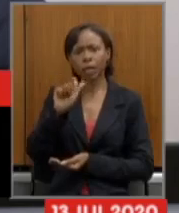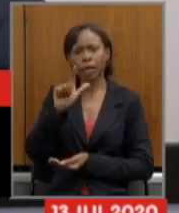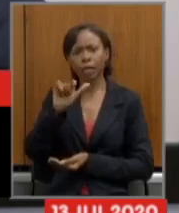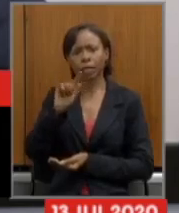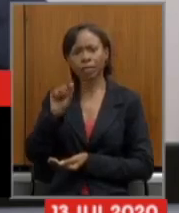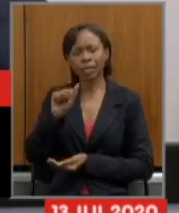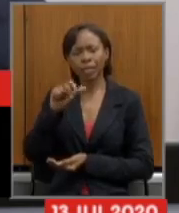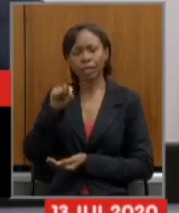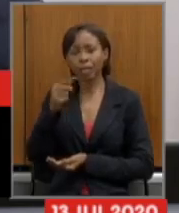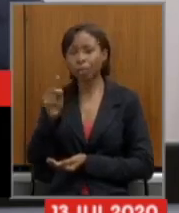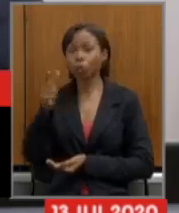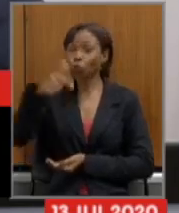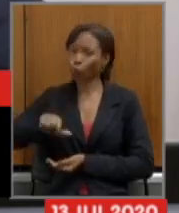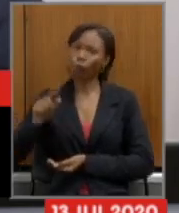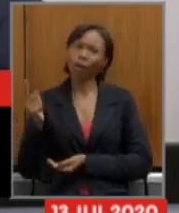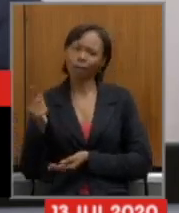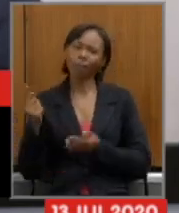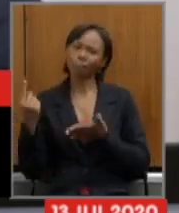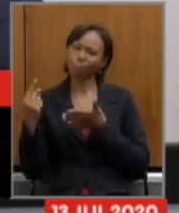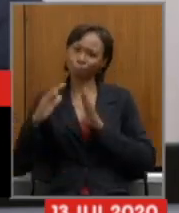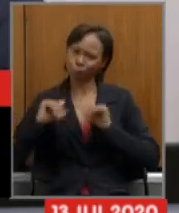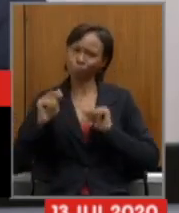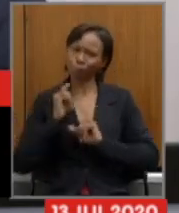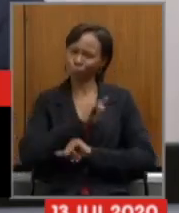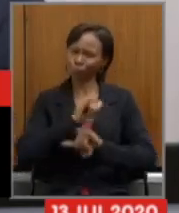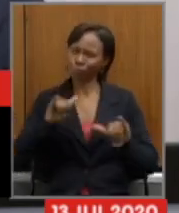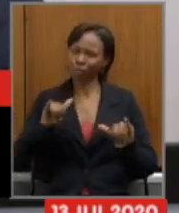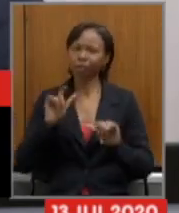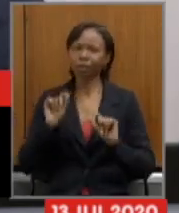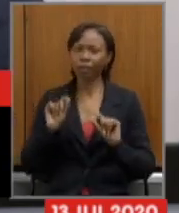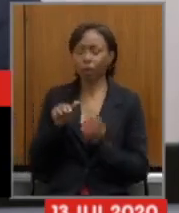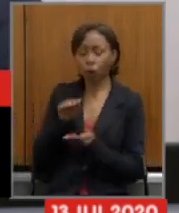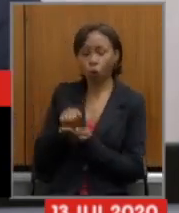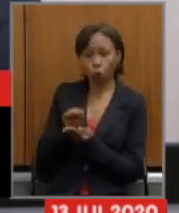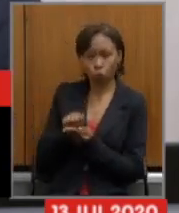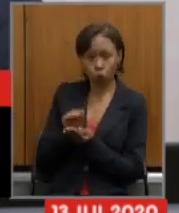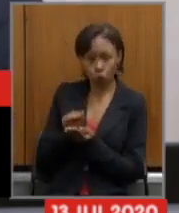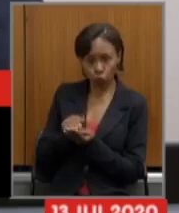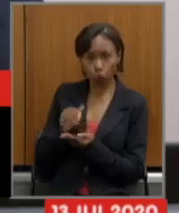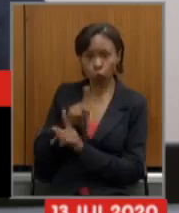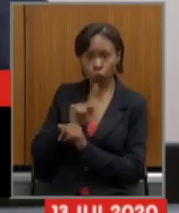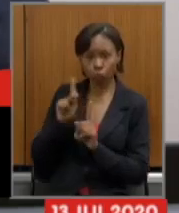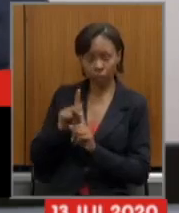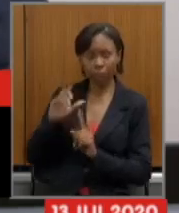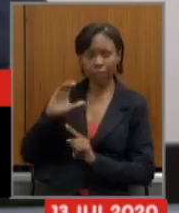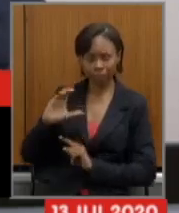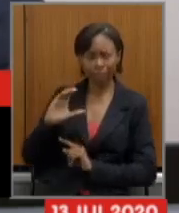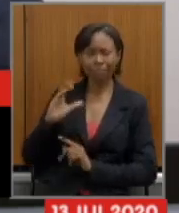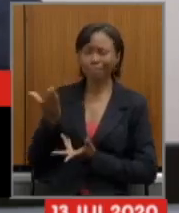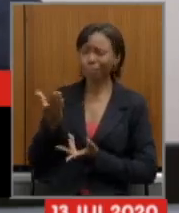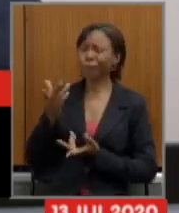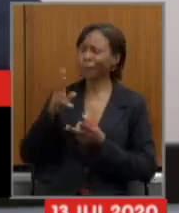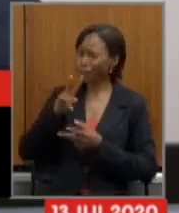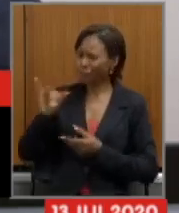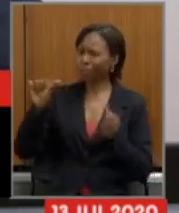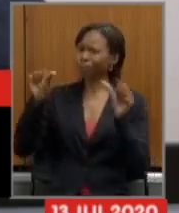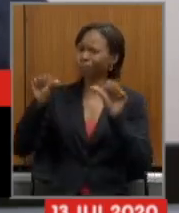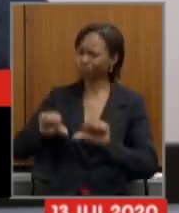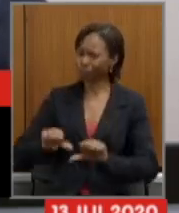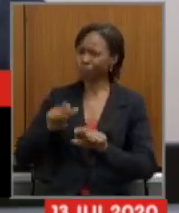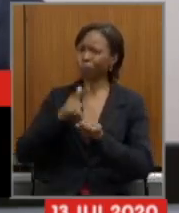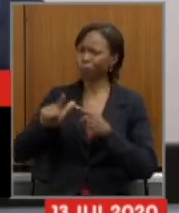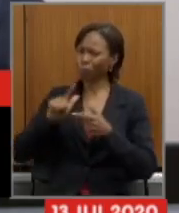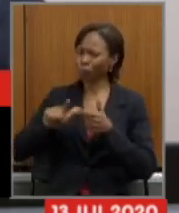questionamento deputado Marília coloca que a criação do fundo previdenciário de capitalização vai agravar a situação financeira da previdência